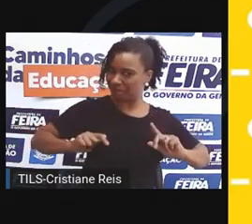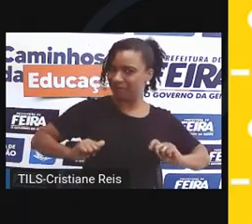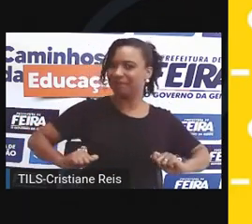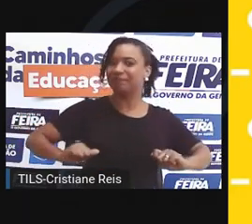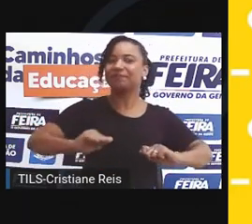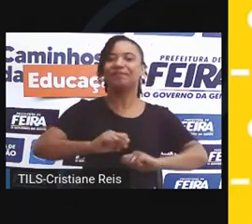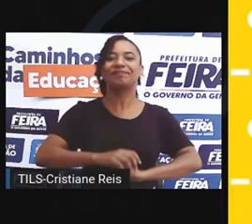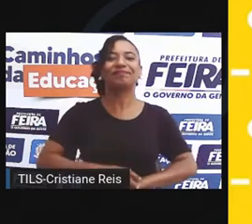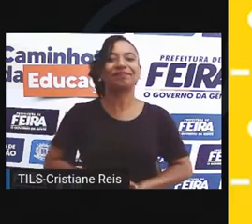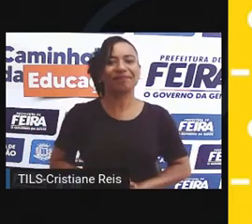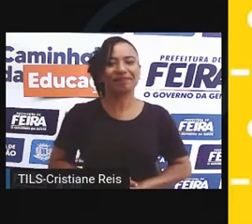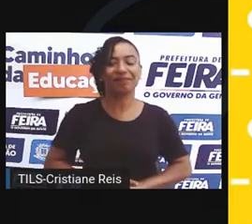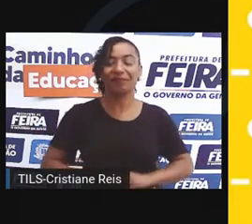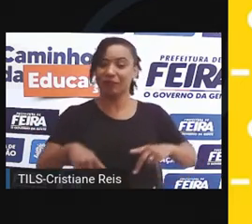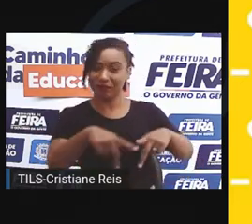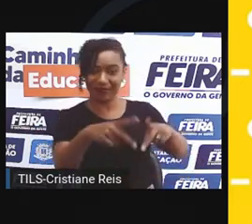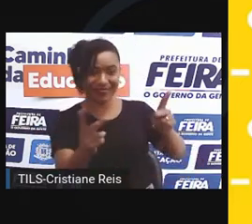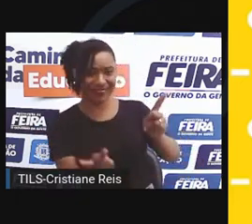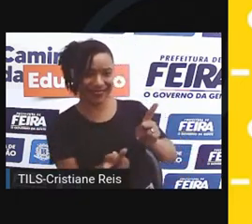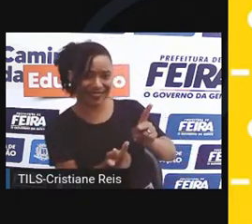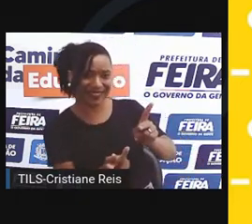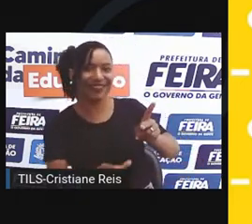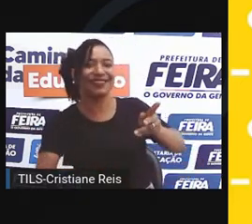Lavar roupas.